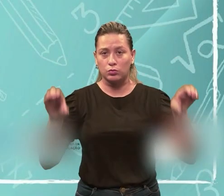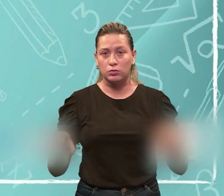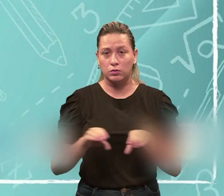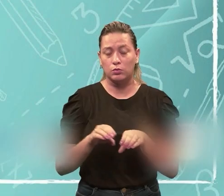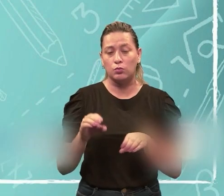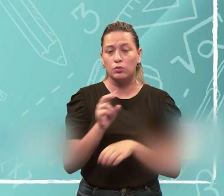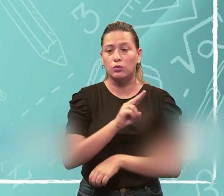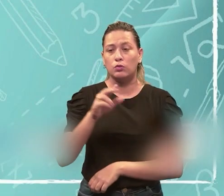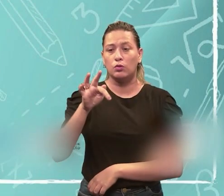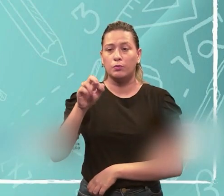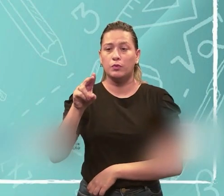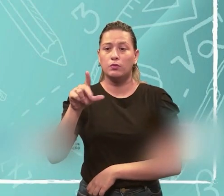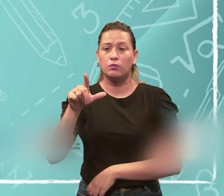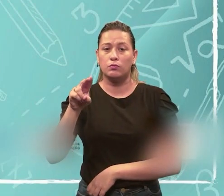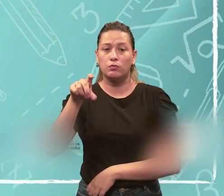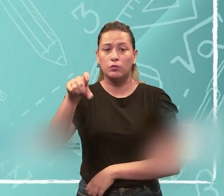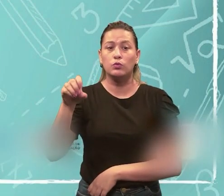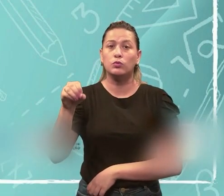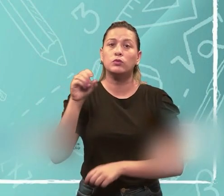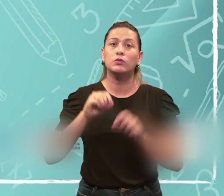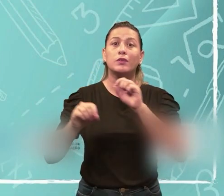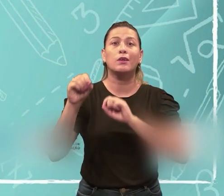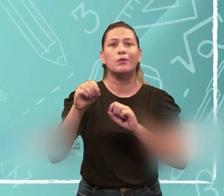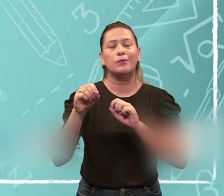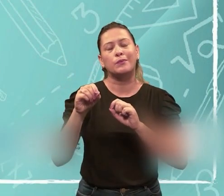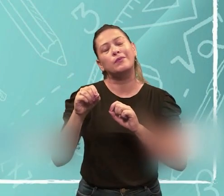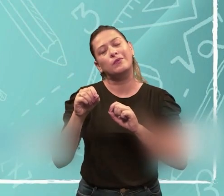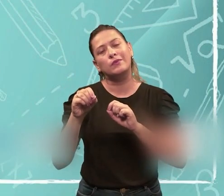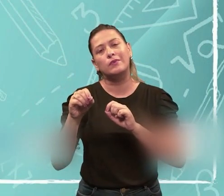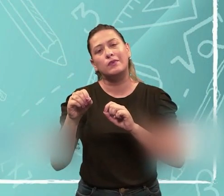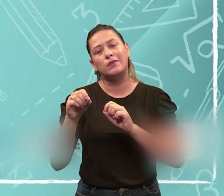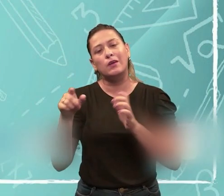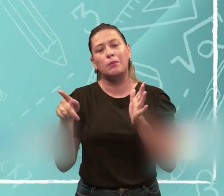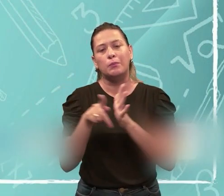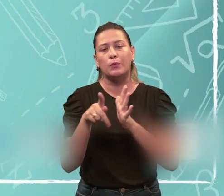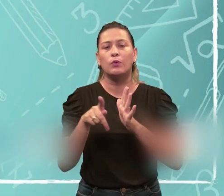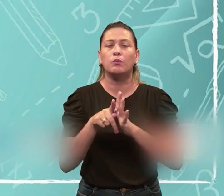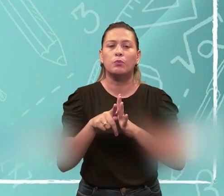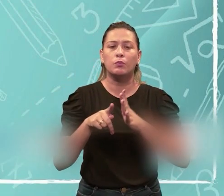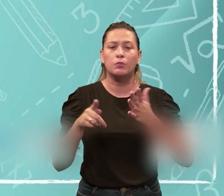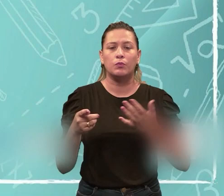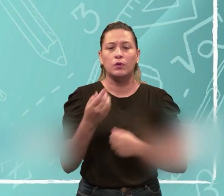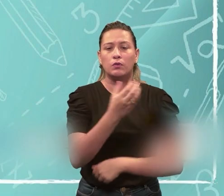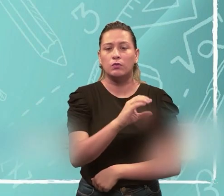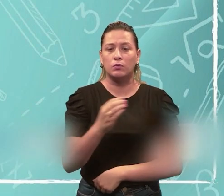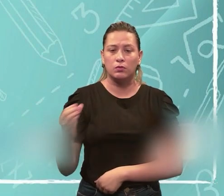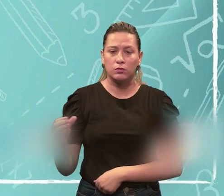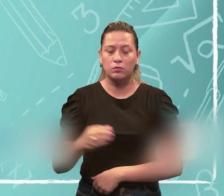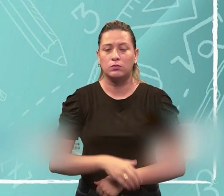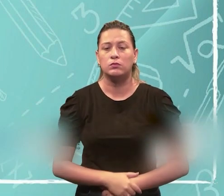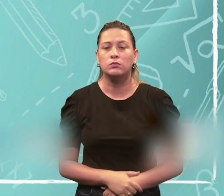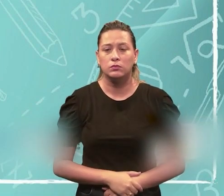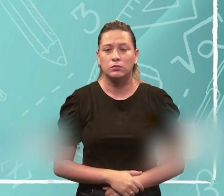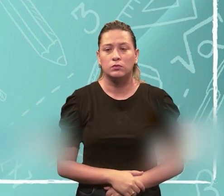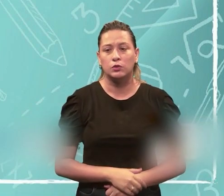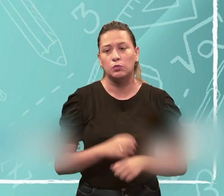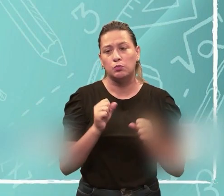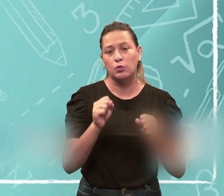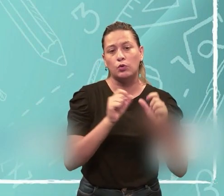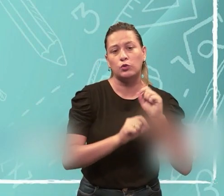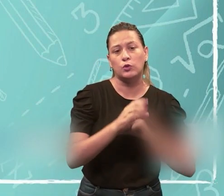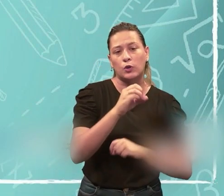de fluxo, que é o, de fato, a corrente, né, nada mais é do que a corrente. E esse fluxo pode ser chamado de quê? De fluxo